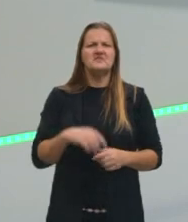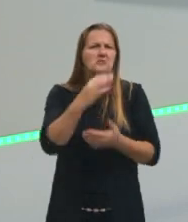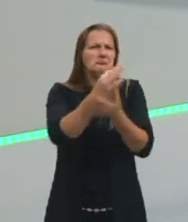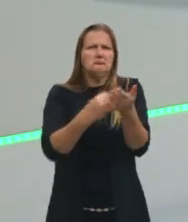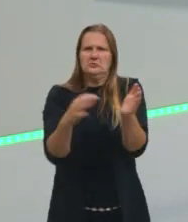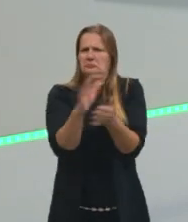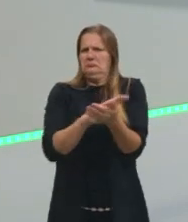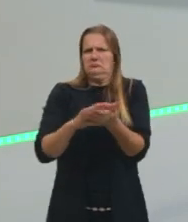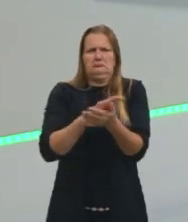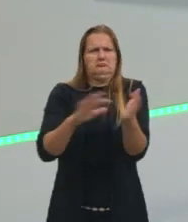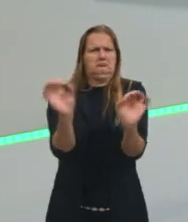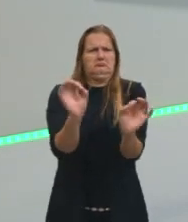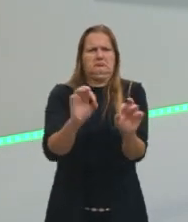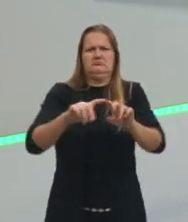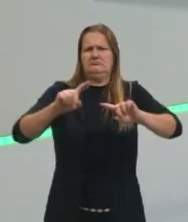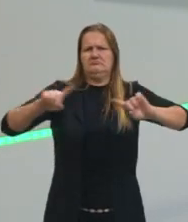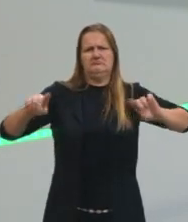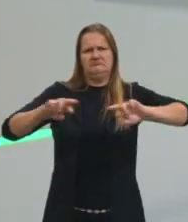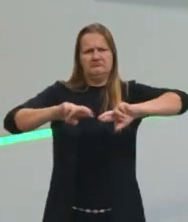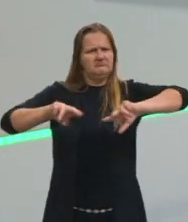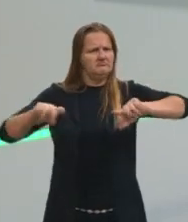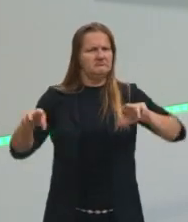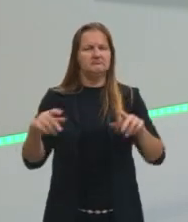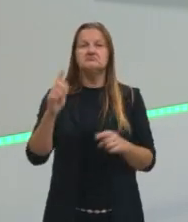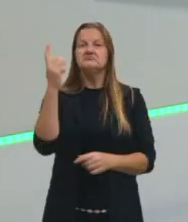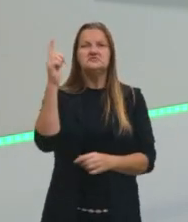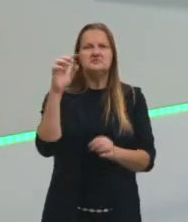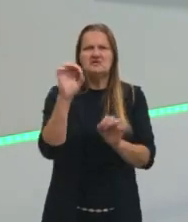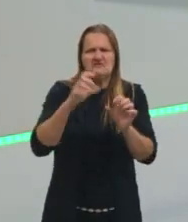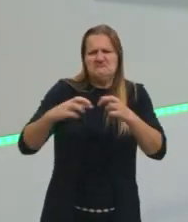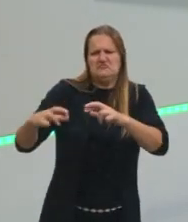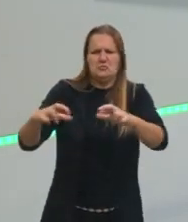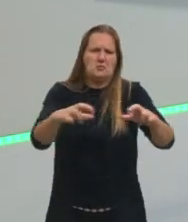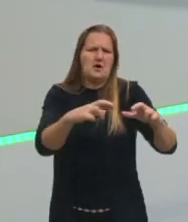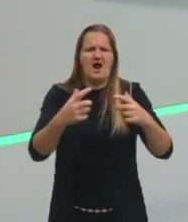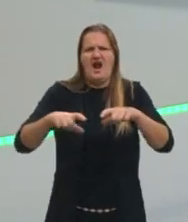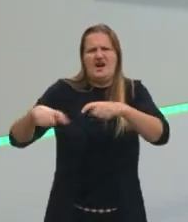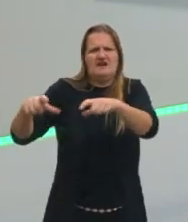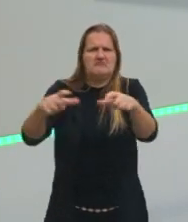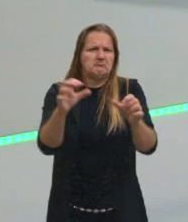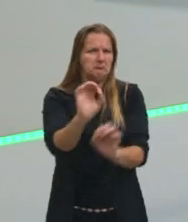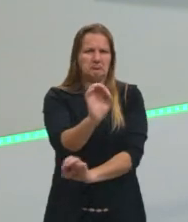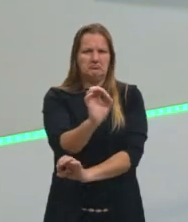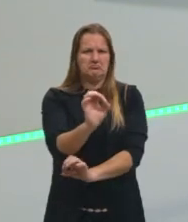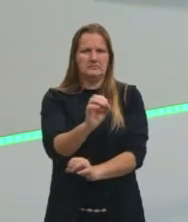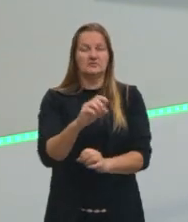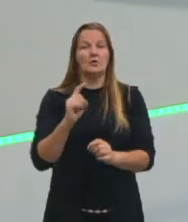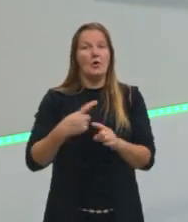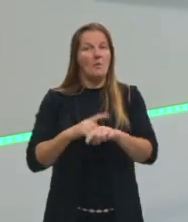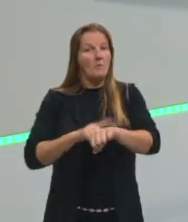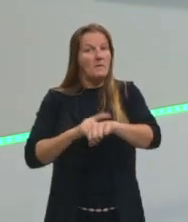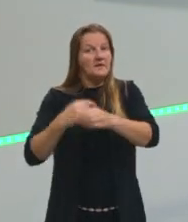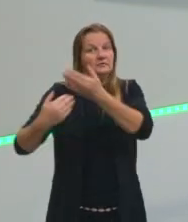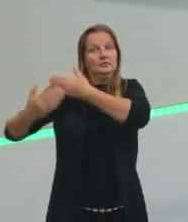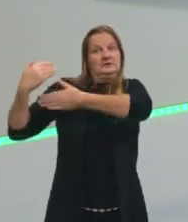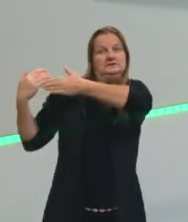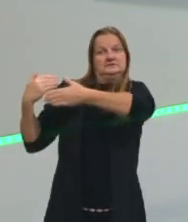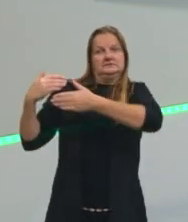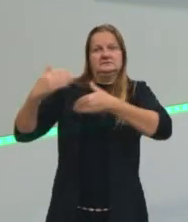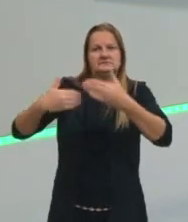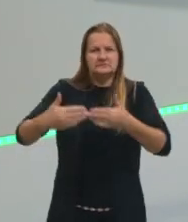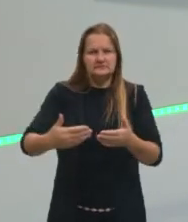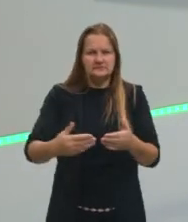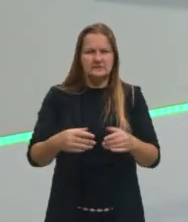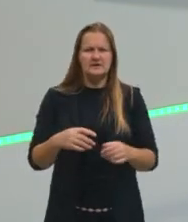fala nada sobre diversidade geográfica. Ele está falando ali sobre uma variação de tempo. E muito menos